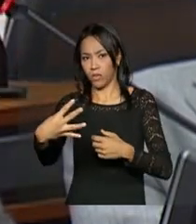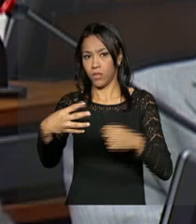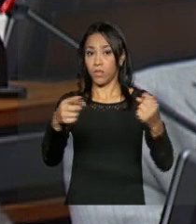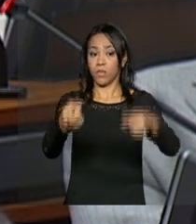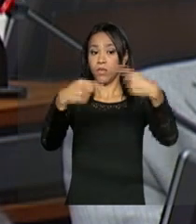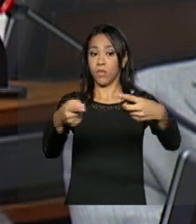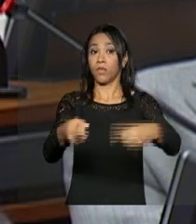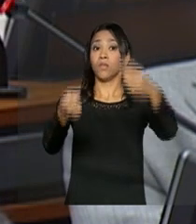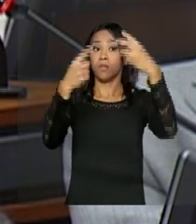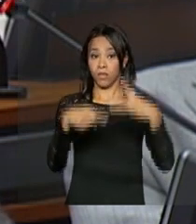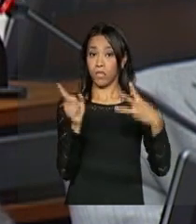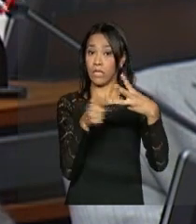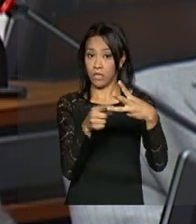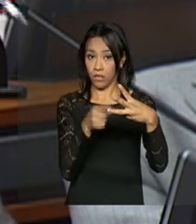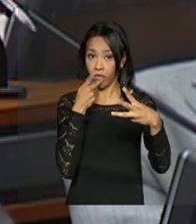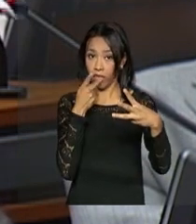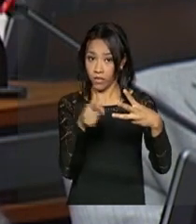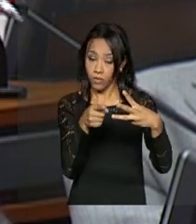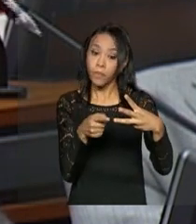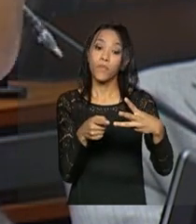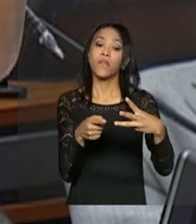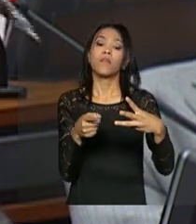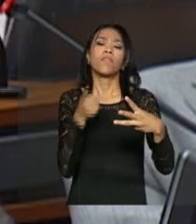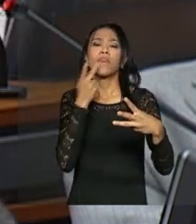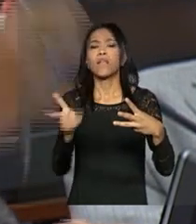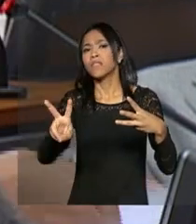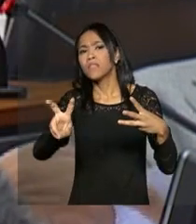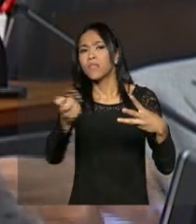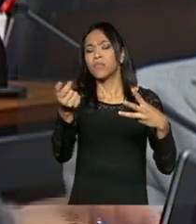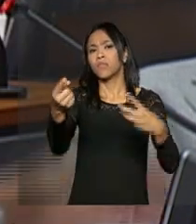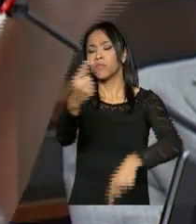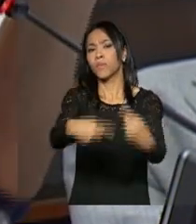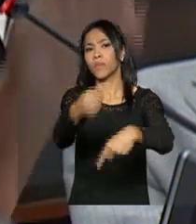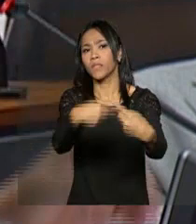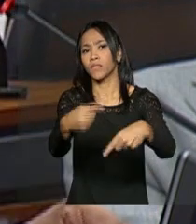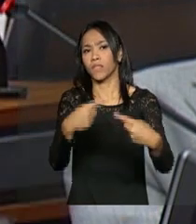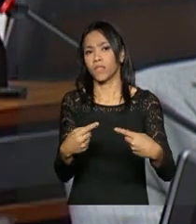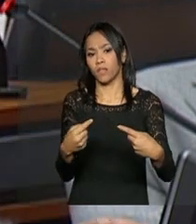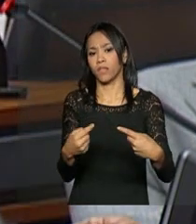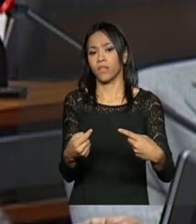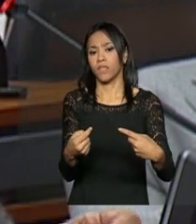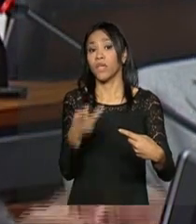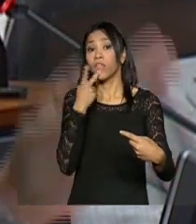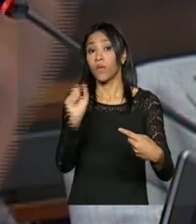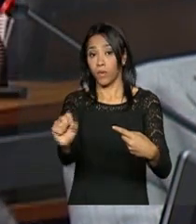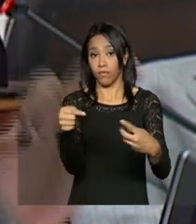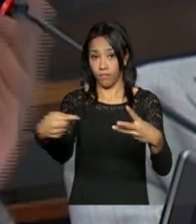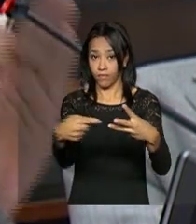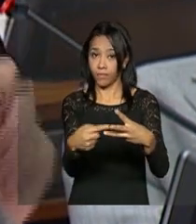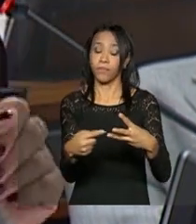Terceiro lugar, no ponto 2.7, ele adita questões políticas, e lerei dentro do tempo, onde ele diz,